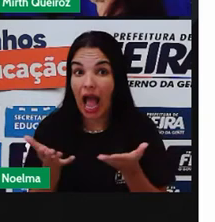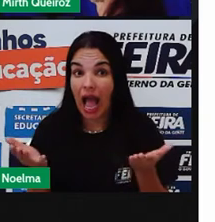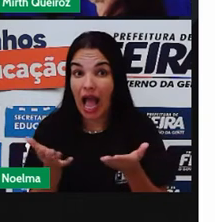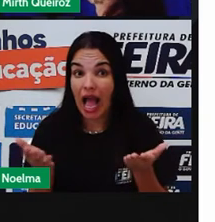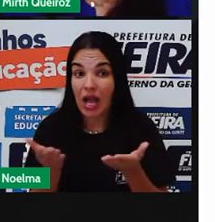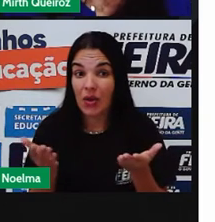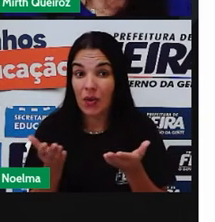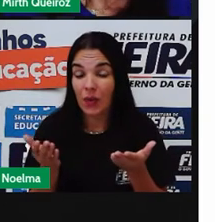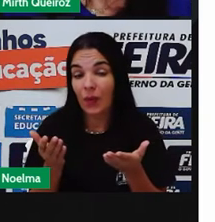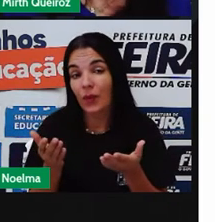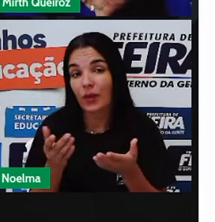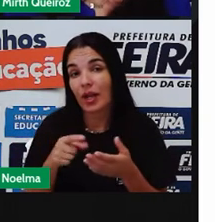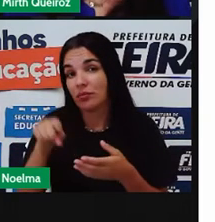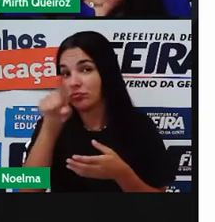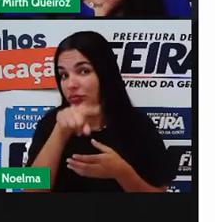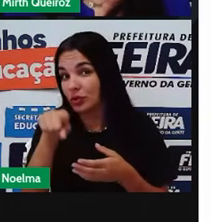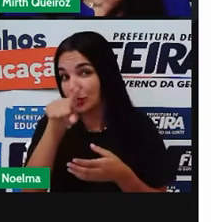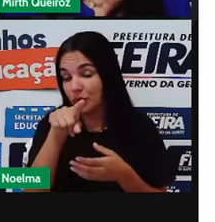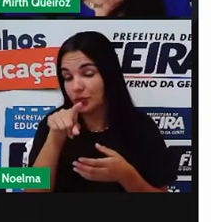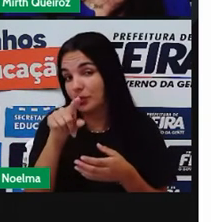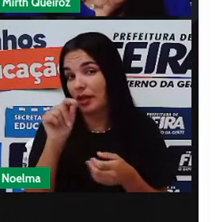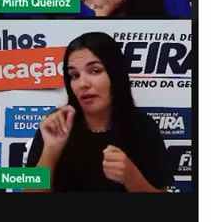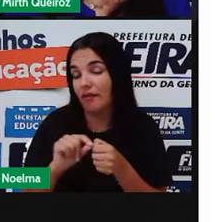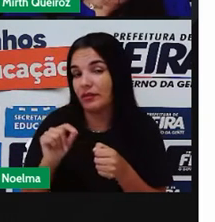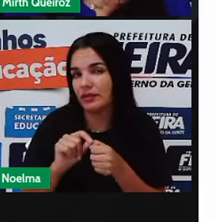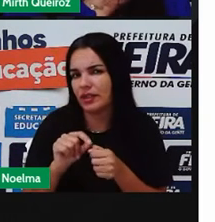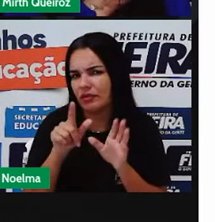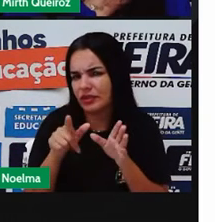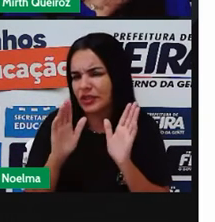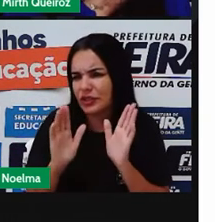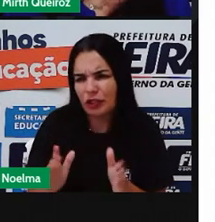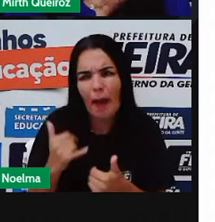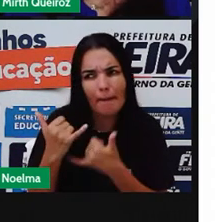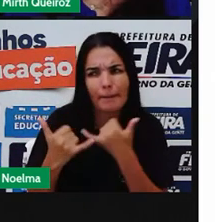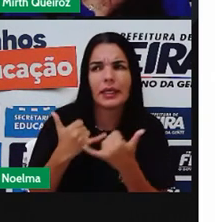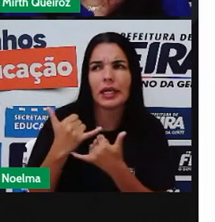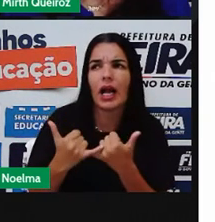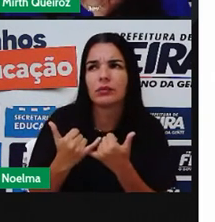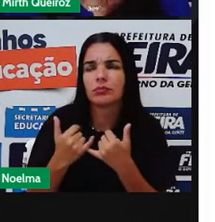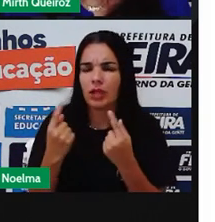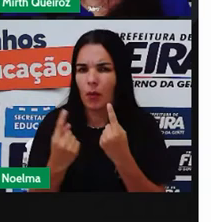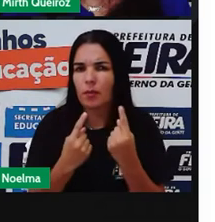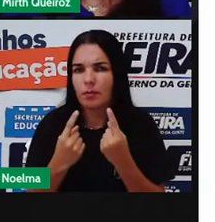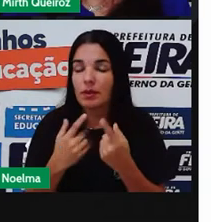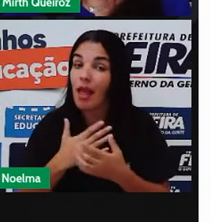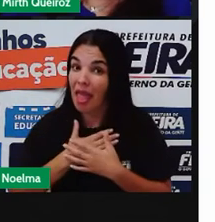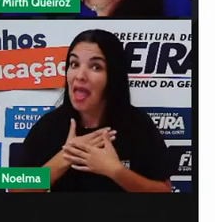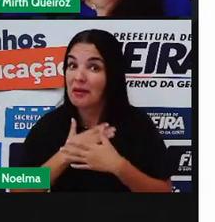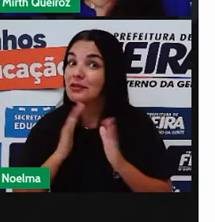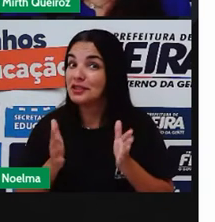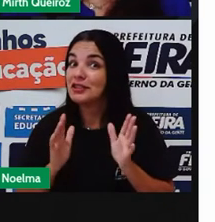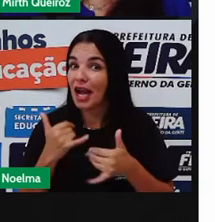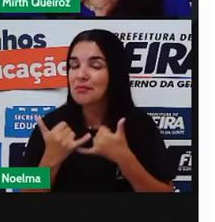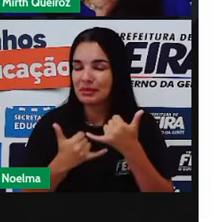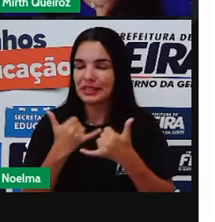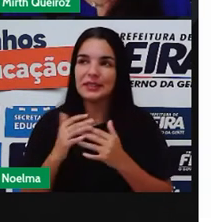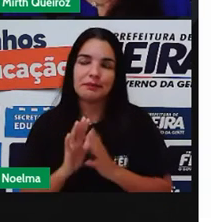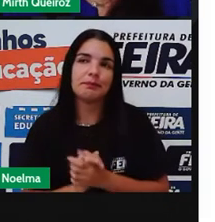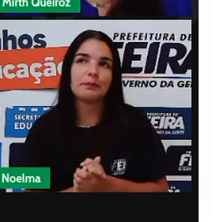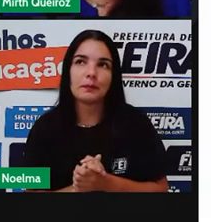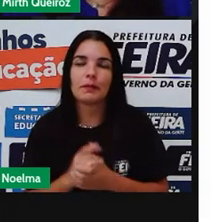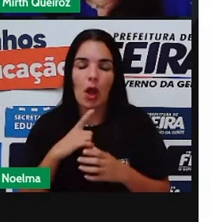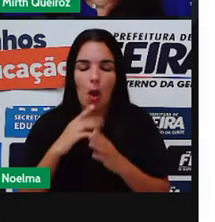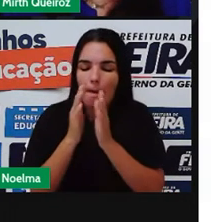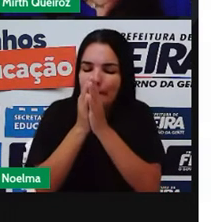E aí vocês já brincaram de algumas dessas brincadeiras Porque eu já brinquei de várias brincadeiras Eu já brinquei de